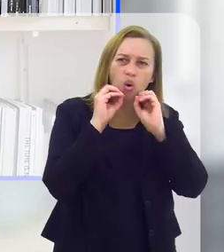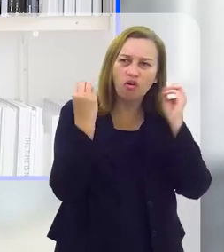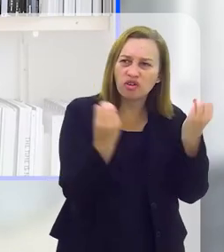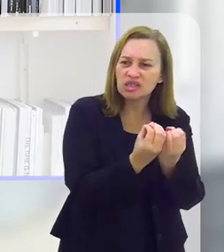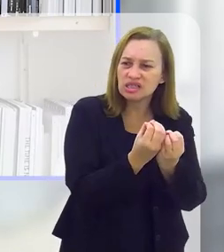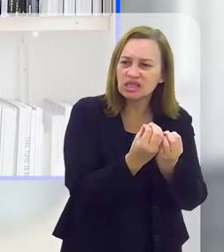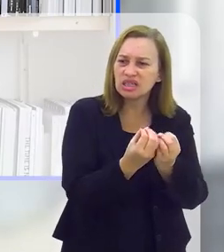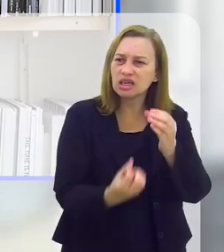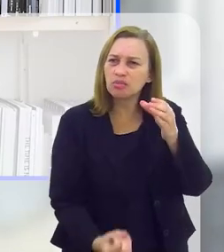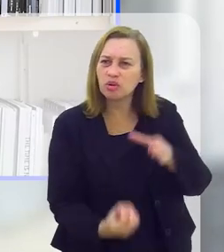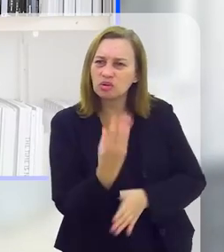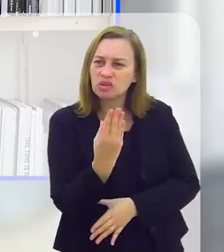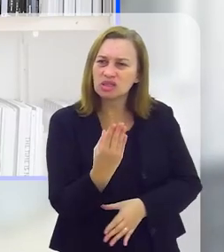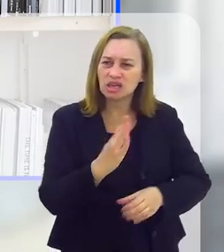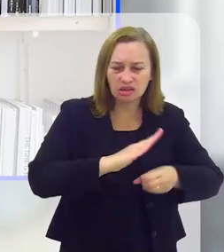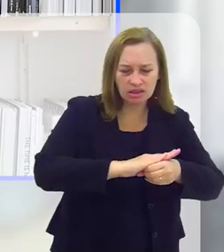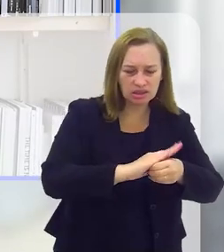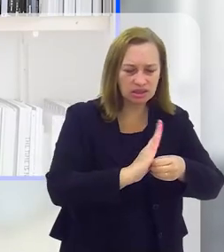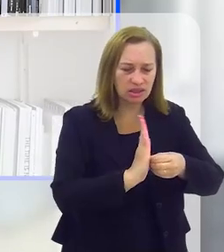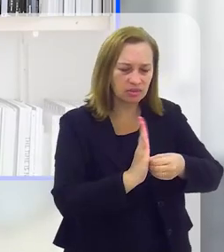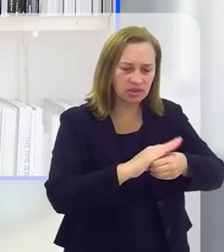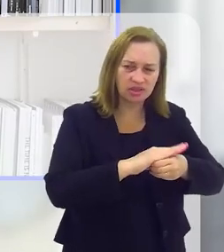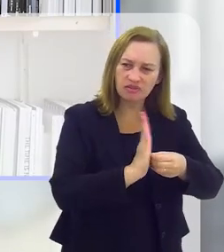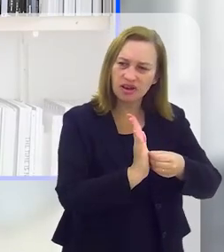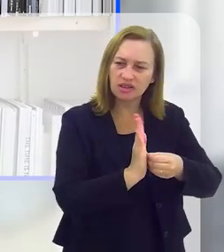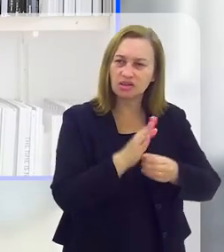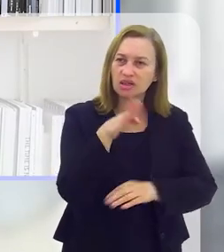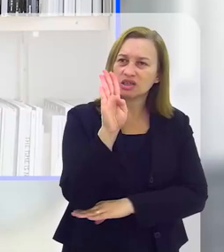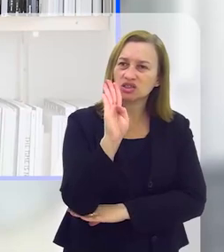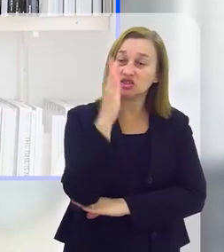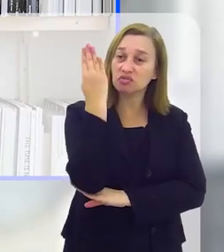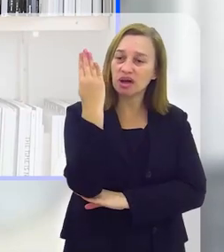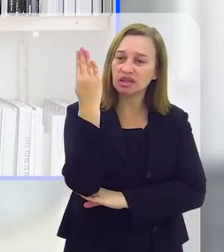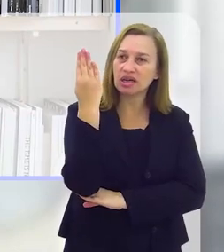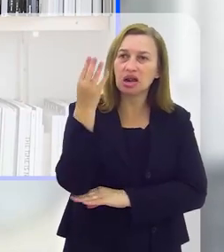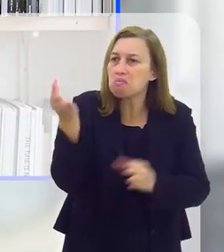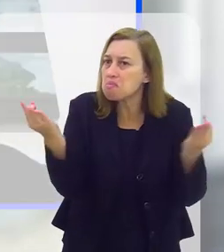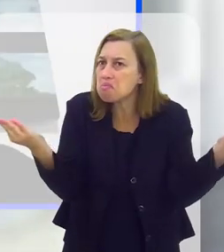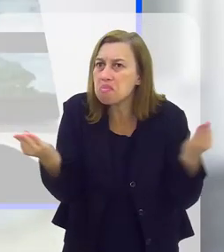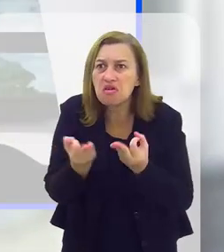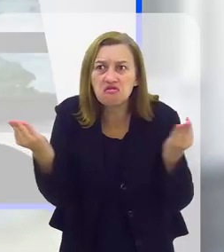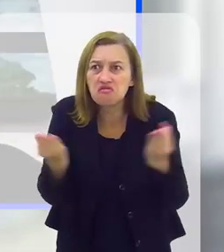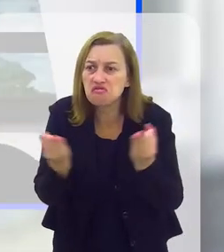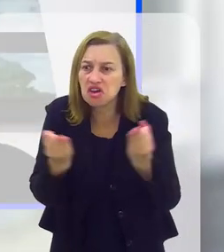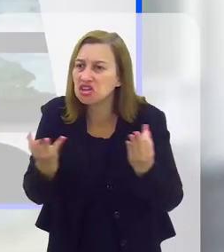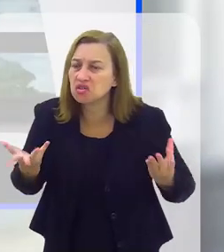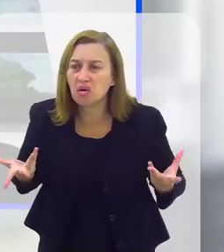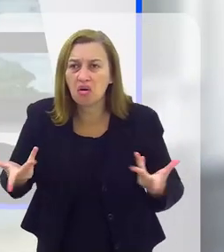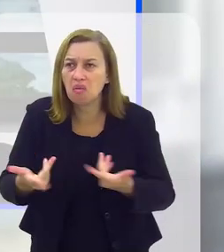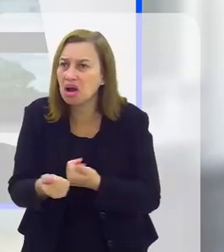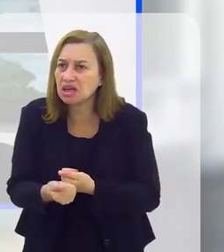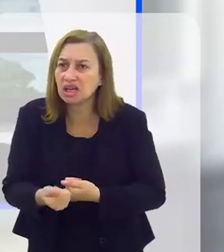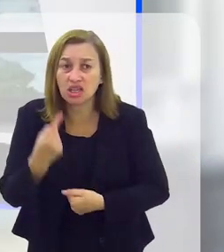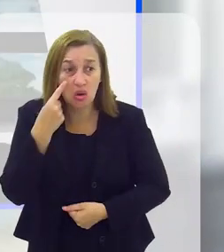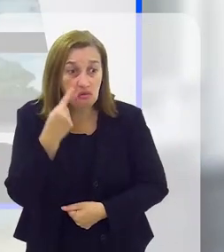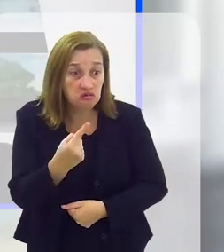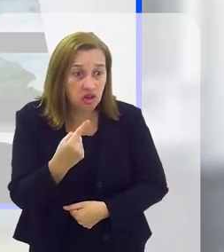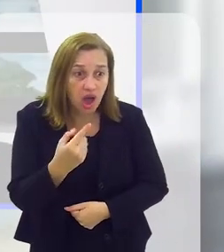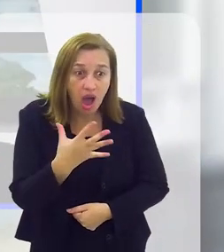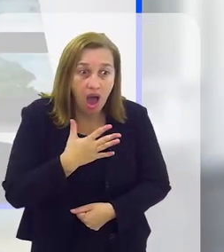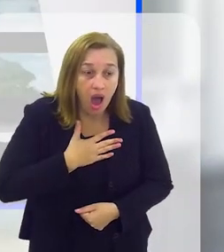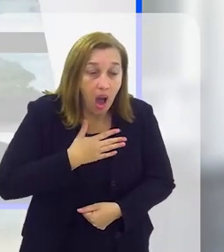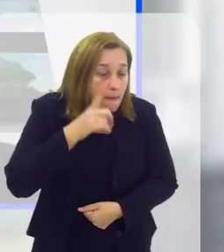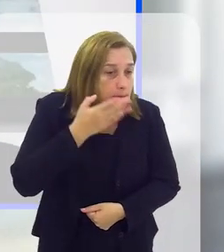produziam tampa de vaso sanitário de madeira muito bem feitas, assim, de uma qualidade incrível